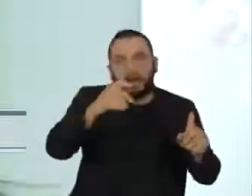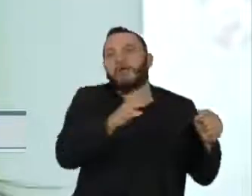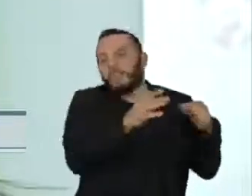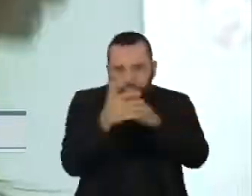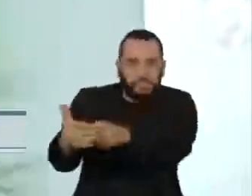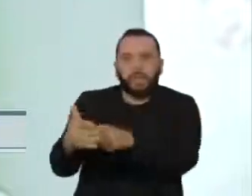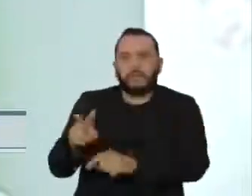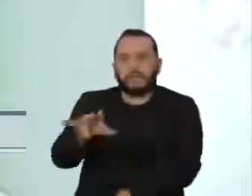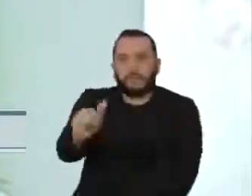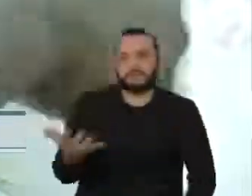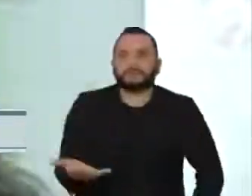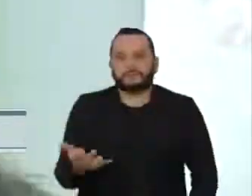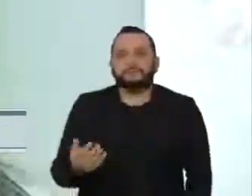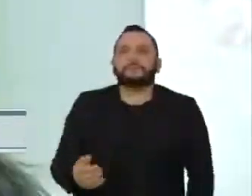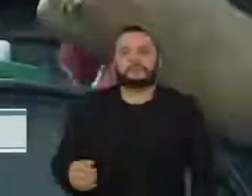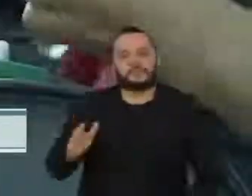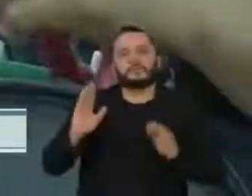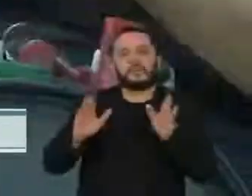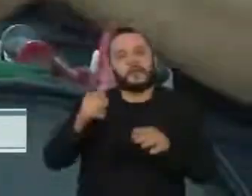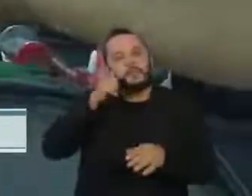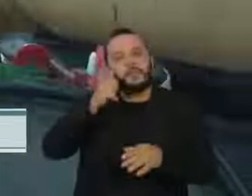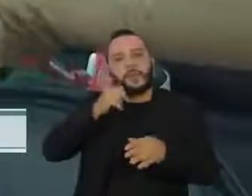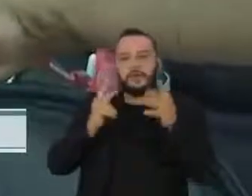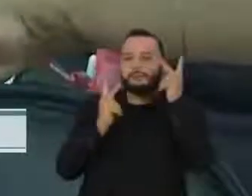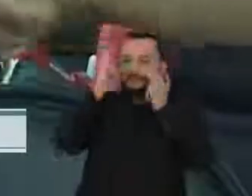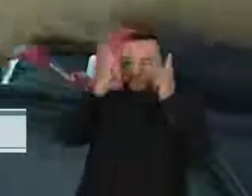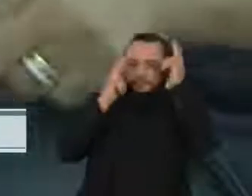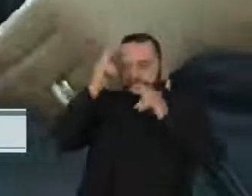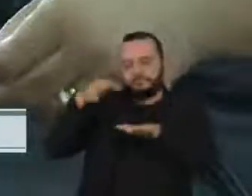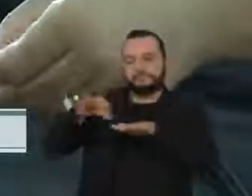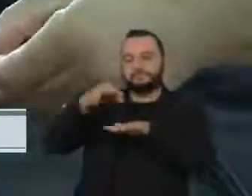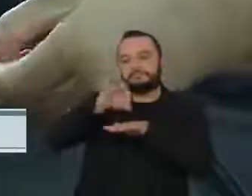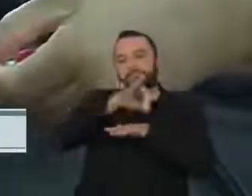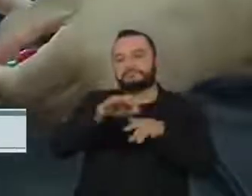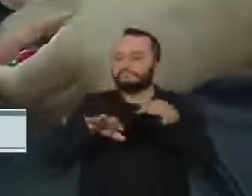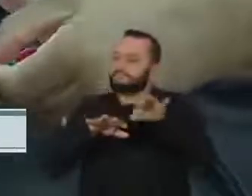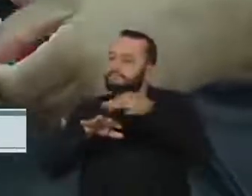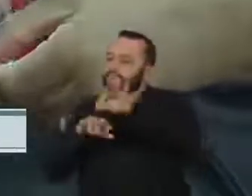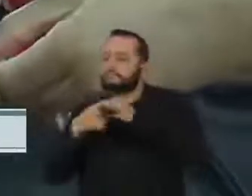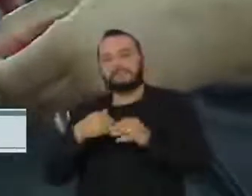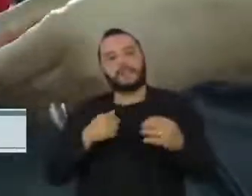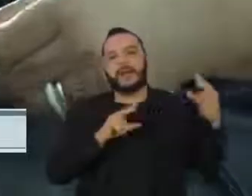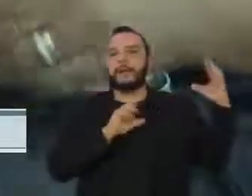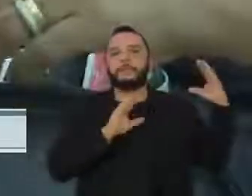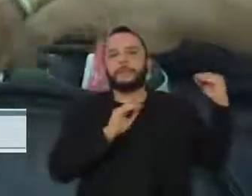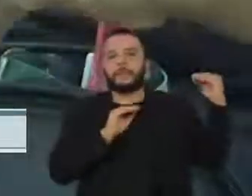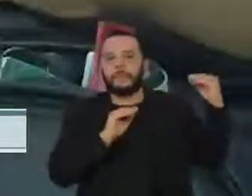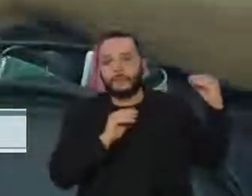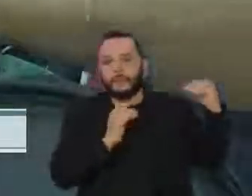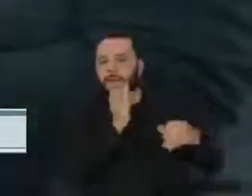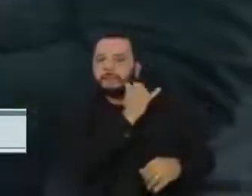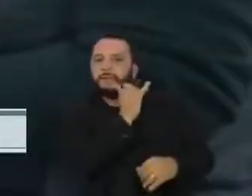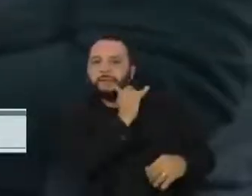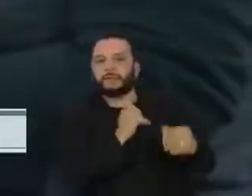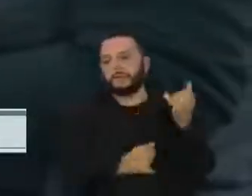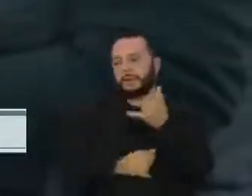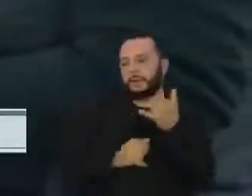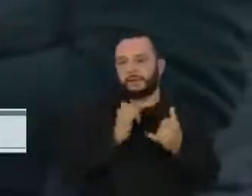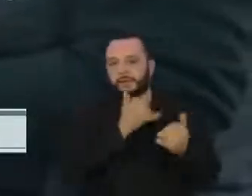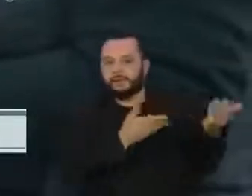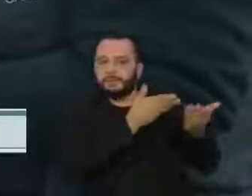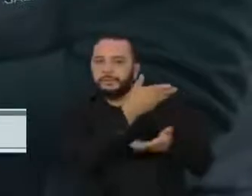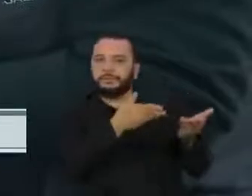que muitas mulheres relaxam. E entre esmaltes e secadores, se abrem. Contam para manicures e